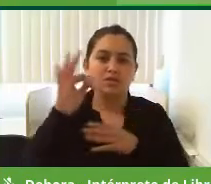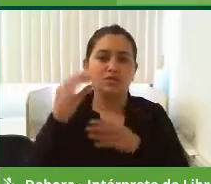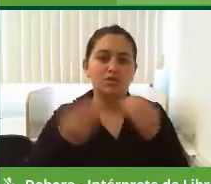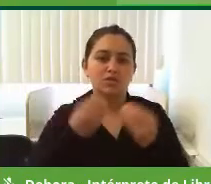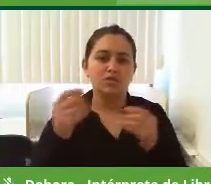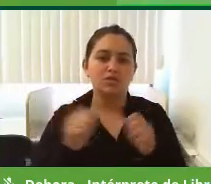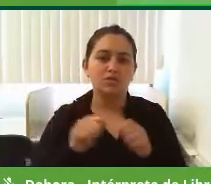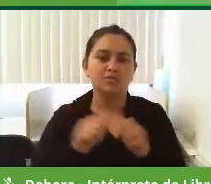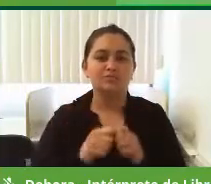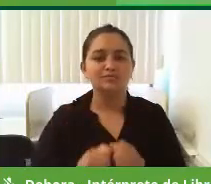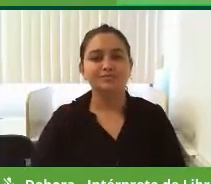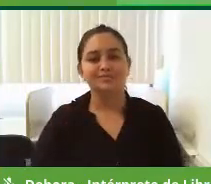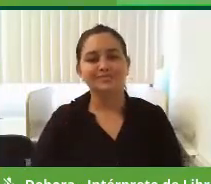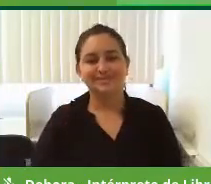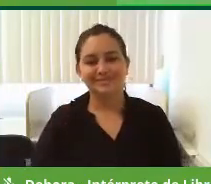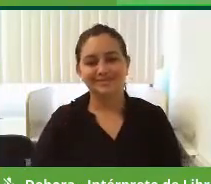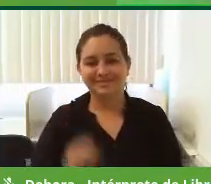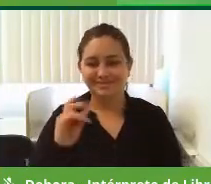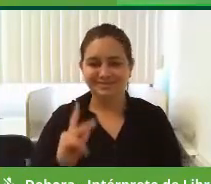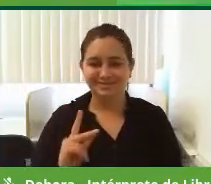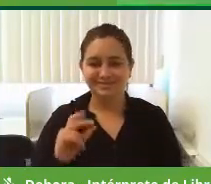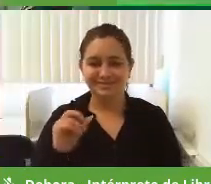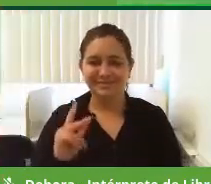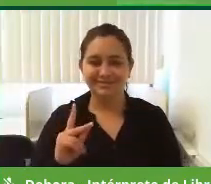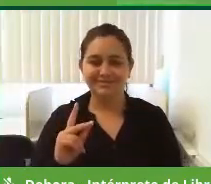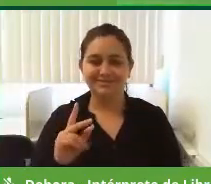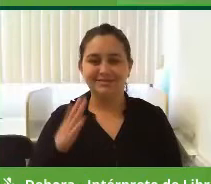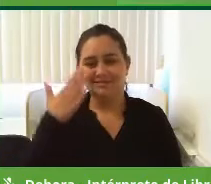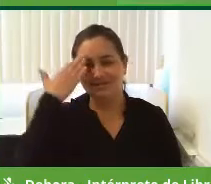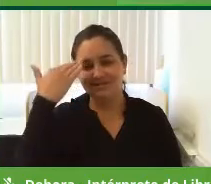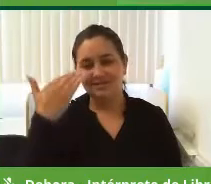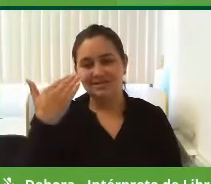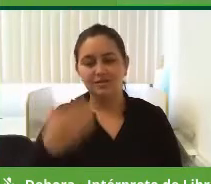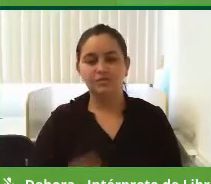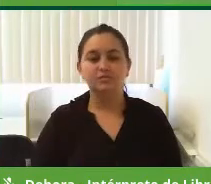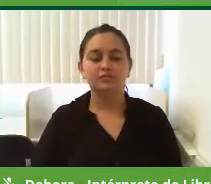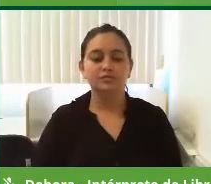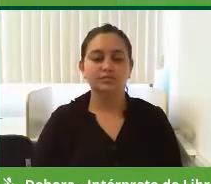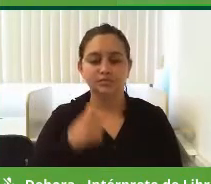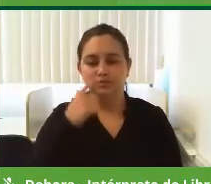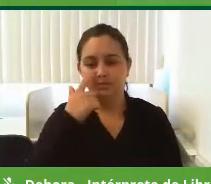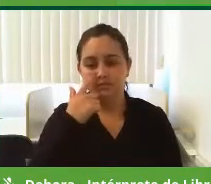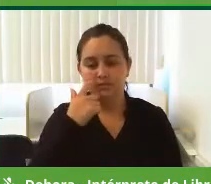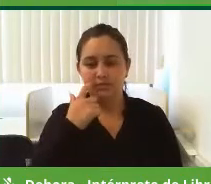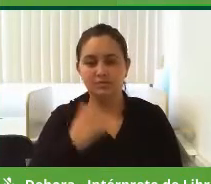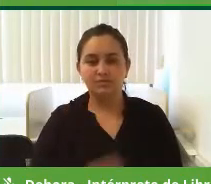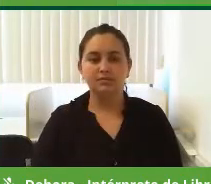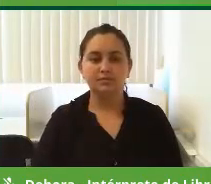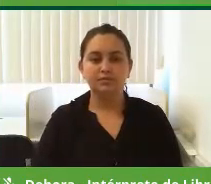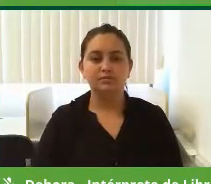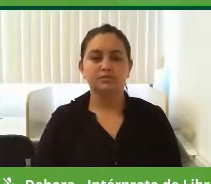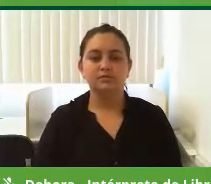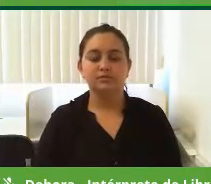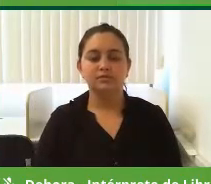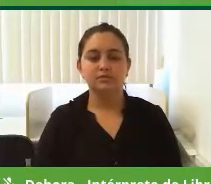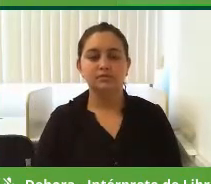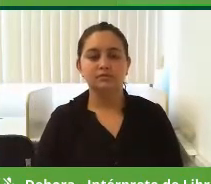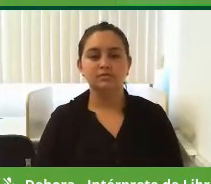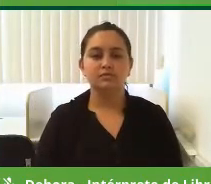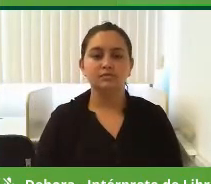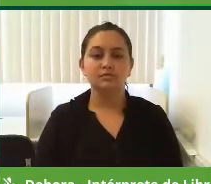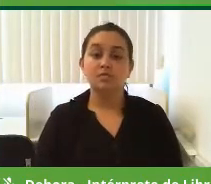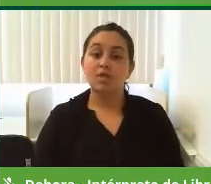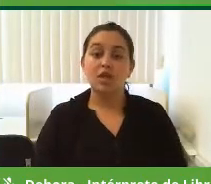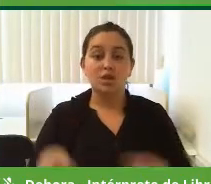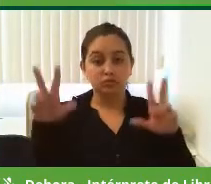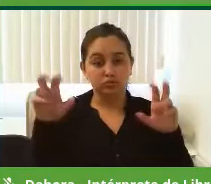fazer. Certo, candidato. Muito obrigado. Com relação à equipe